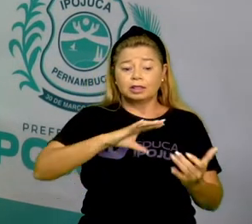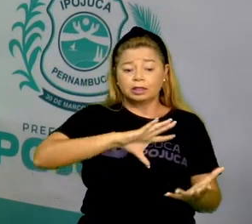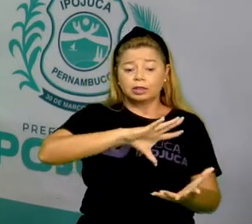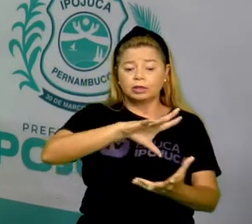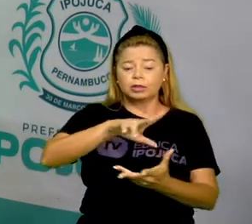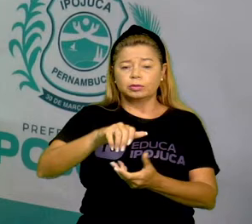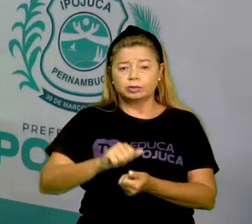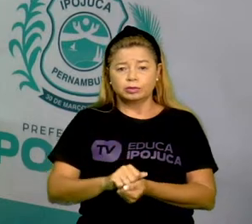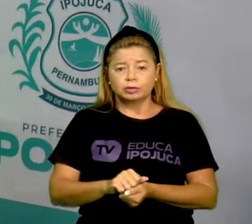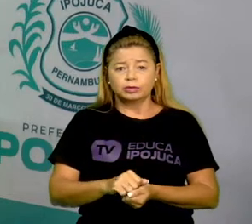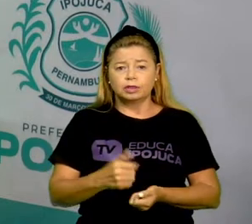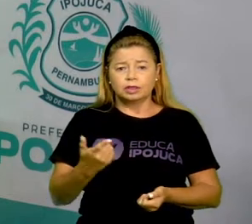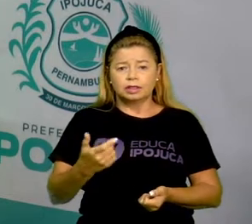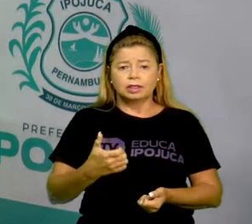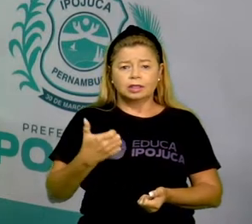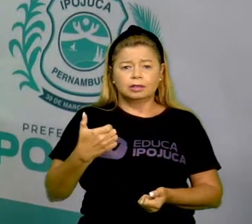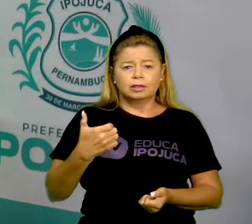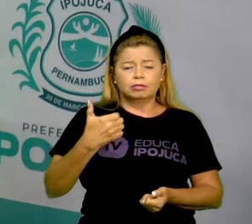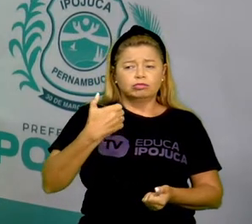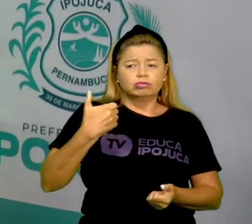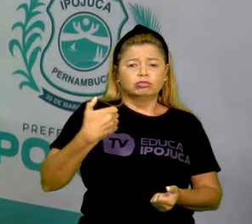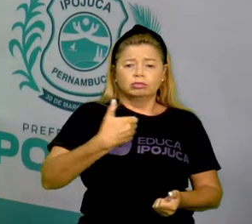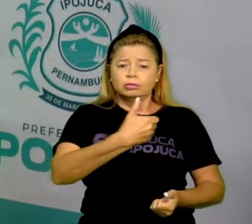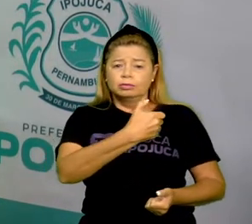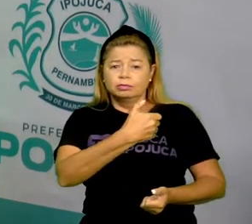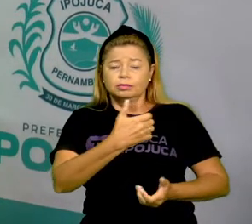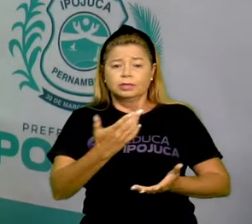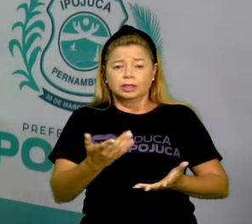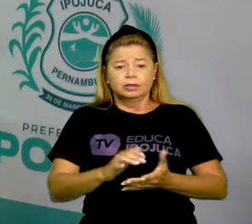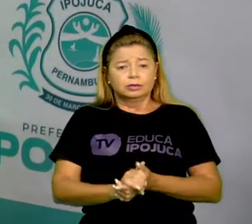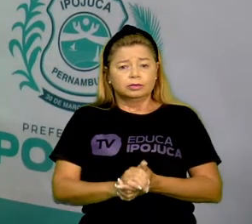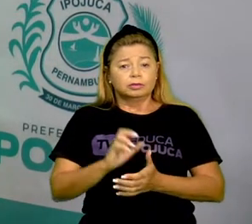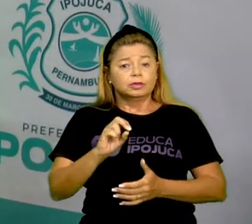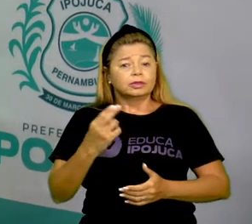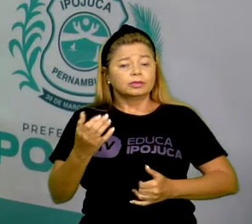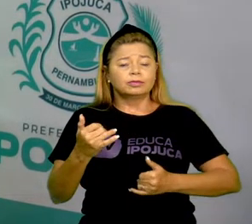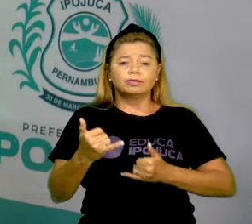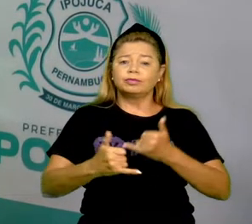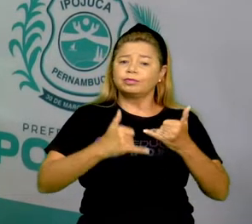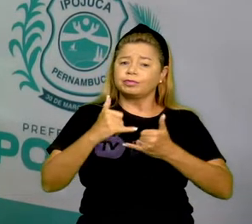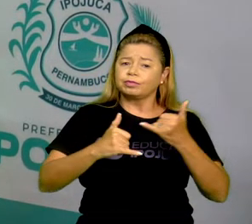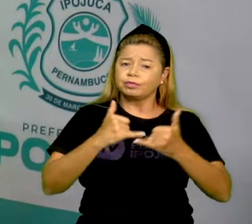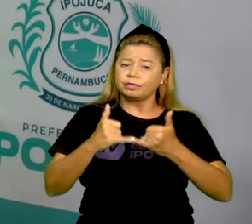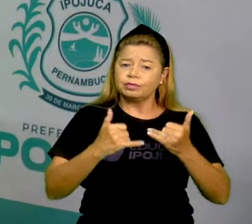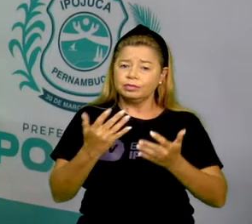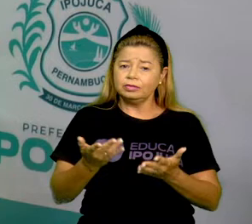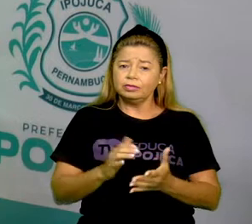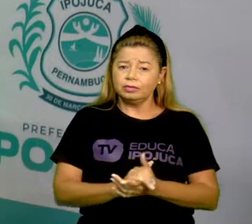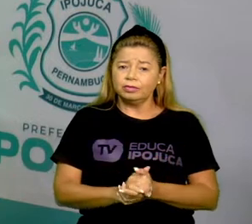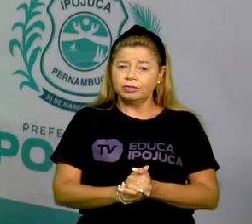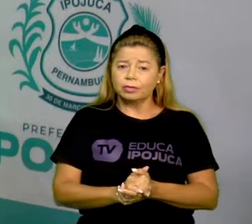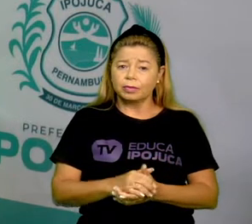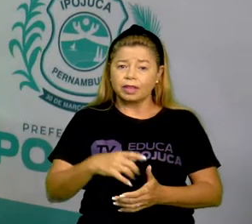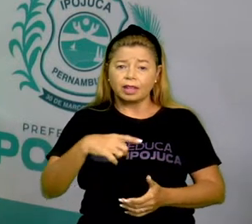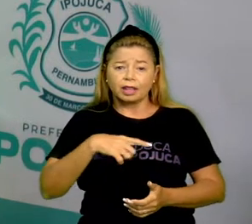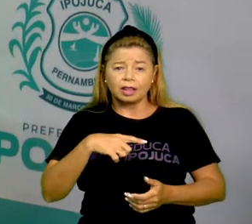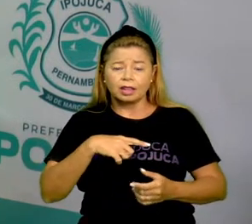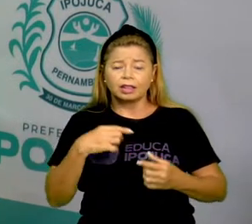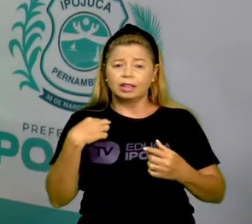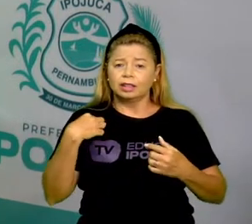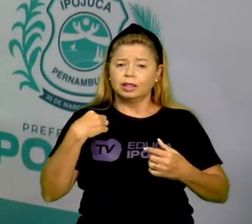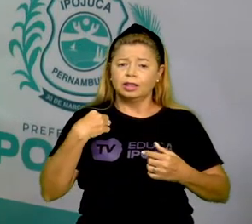perfume assim? Algum brinquedo? Será que a gente tem roupas